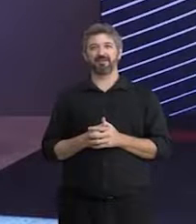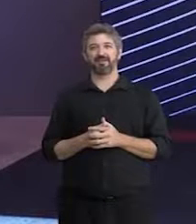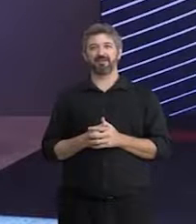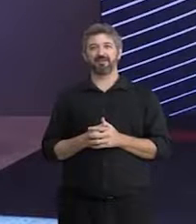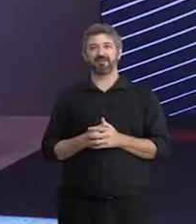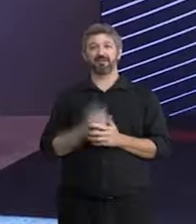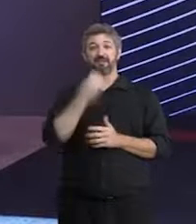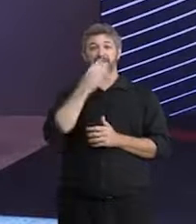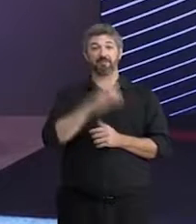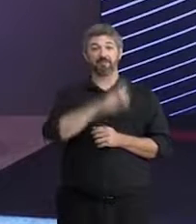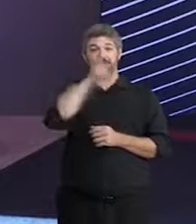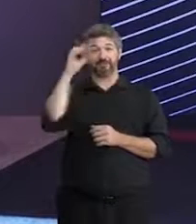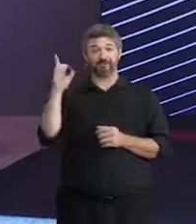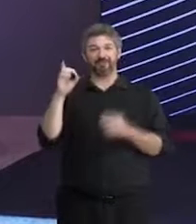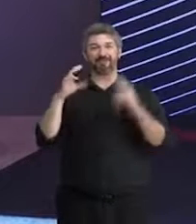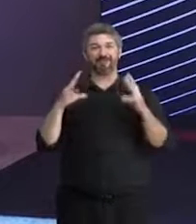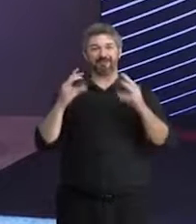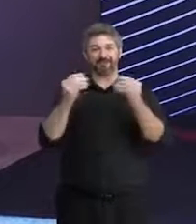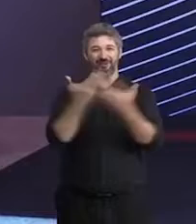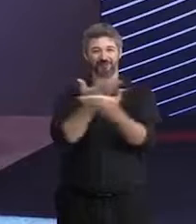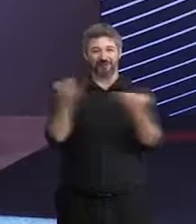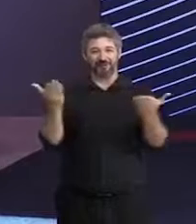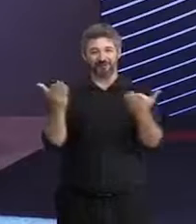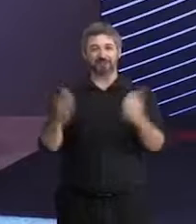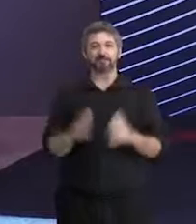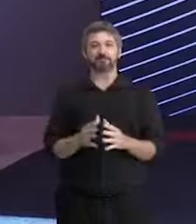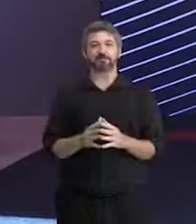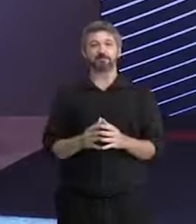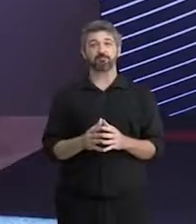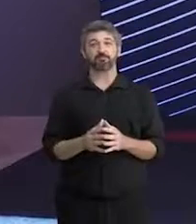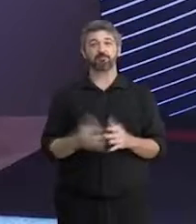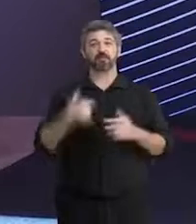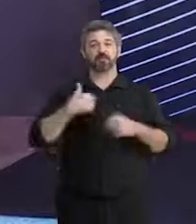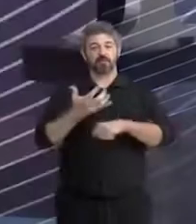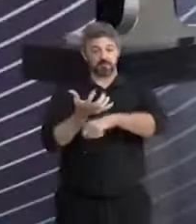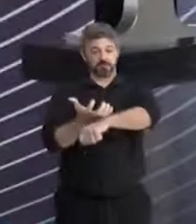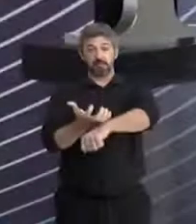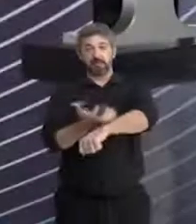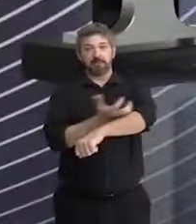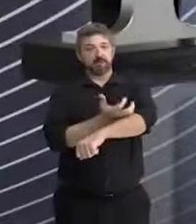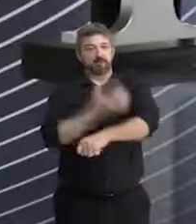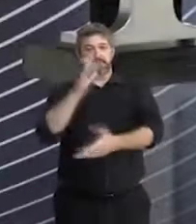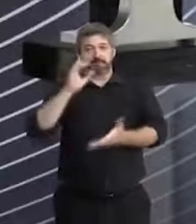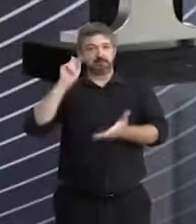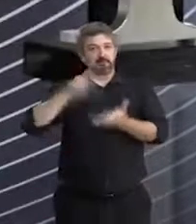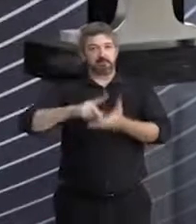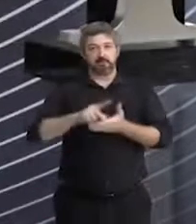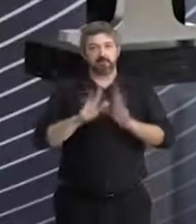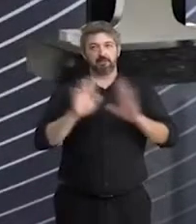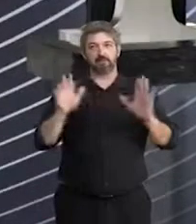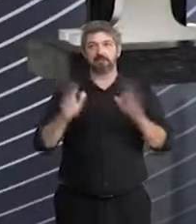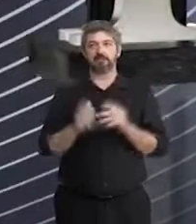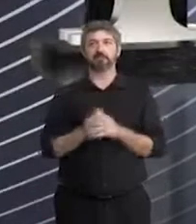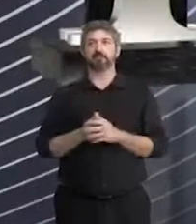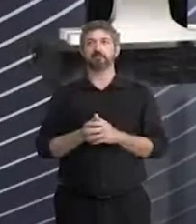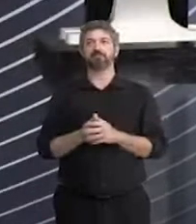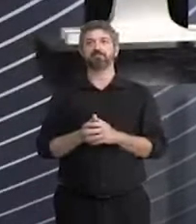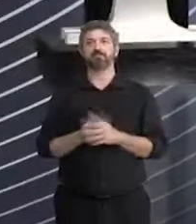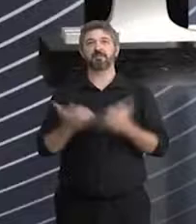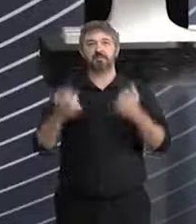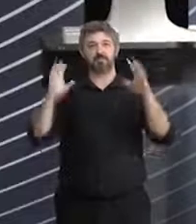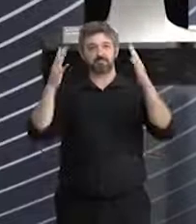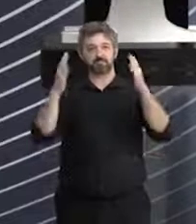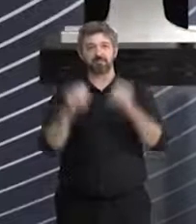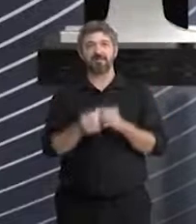Bom dia a todas e todos. Estou muito emocionada. Gostaria de deixar os